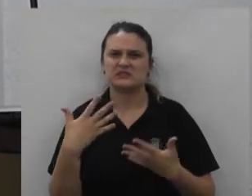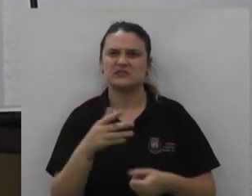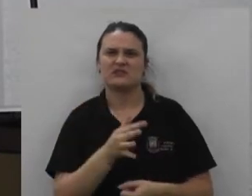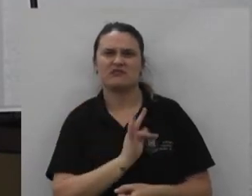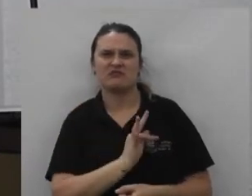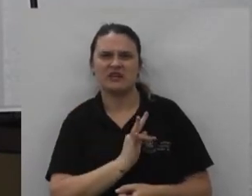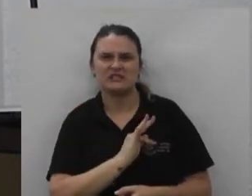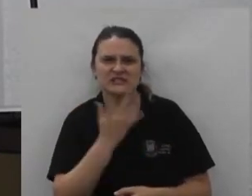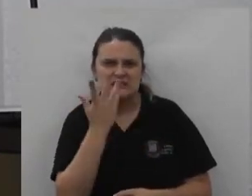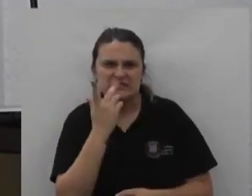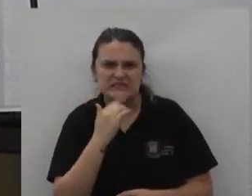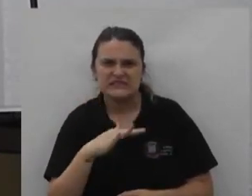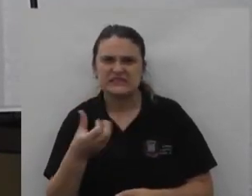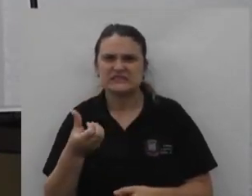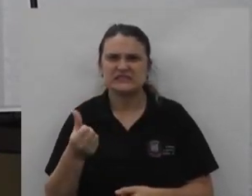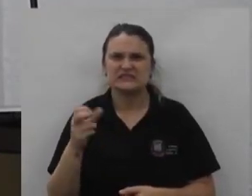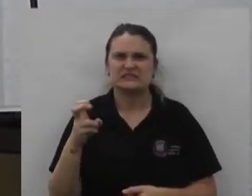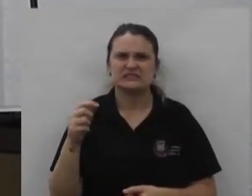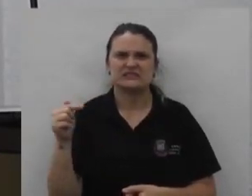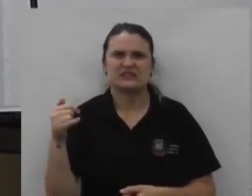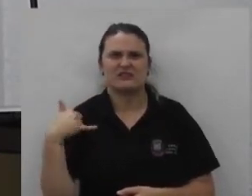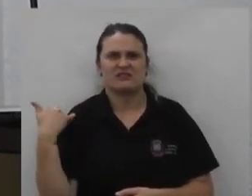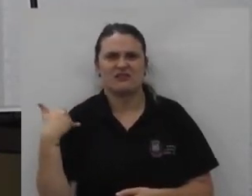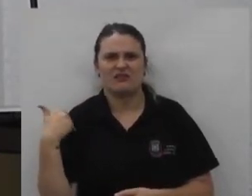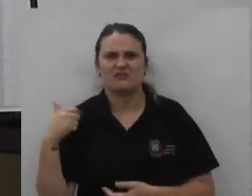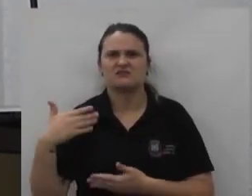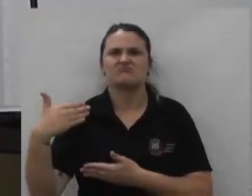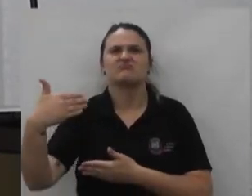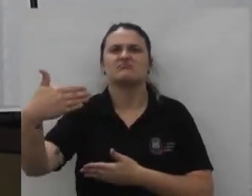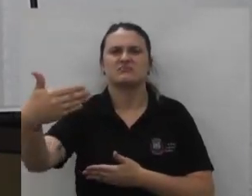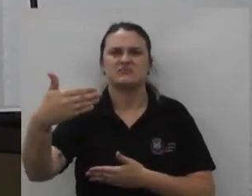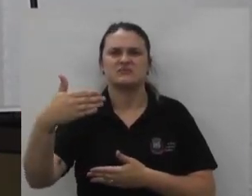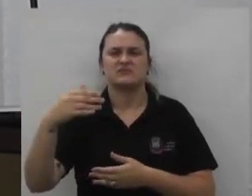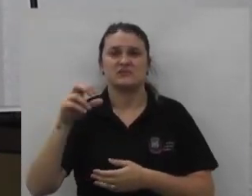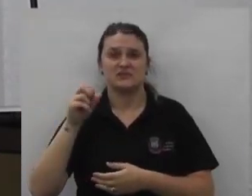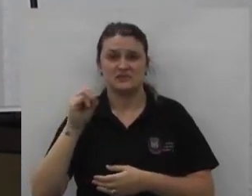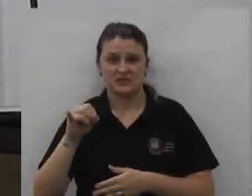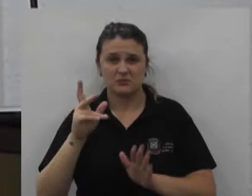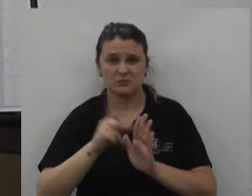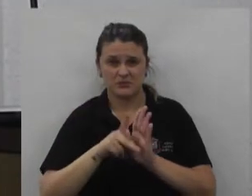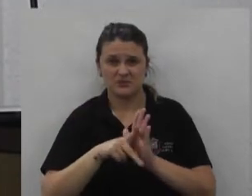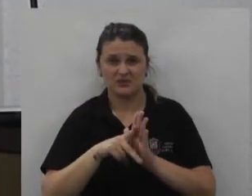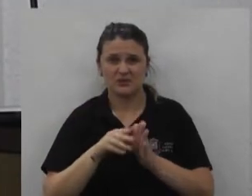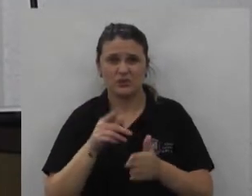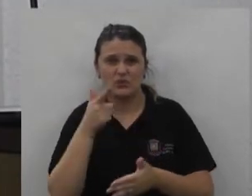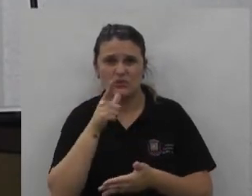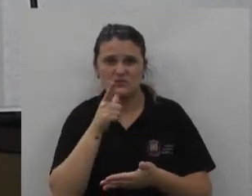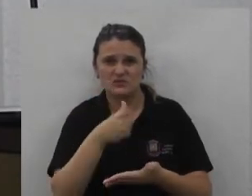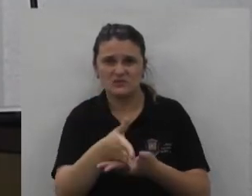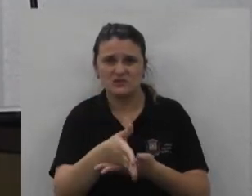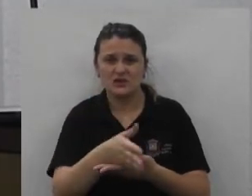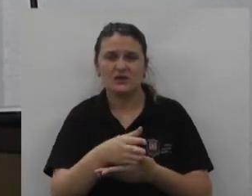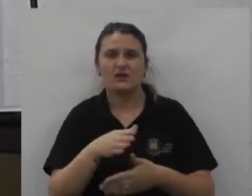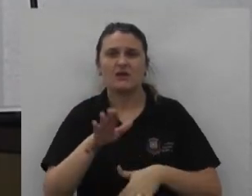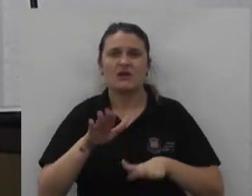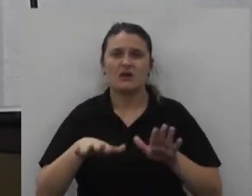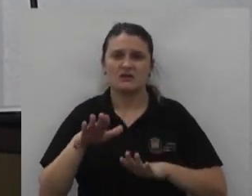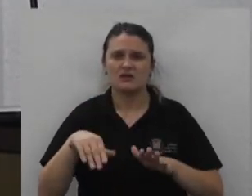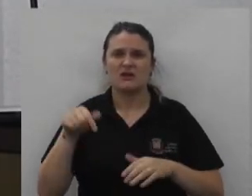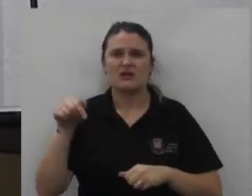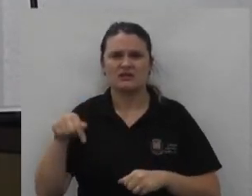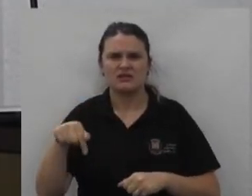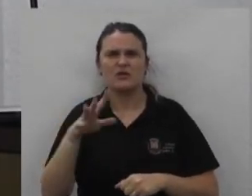da fase mais terra de 6 de 5 sete anos para frente se o plano fosse implantado muitos